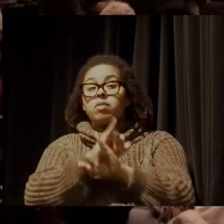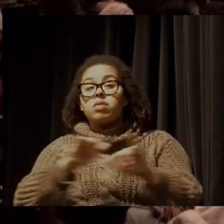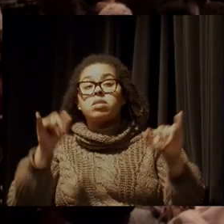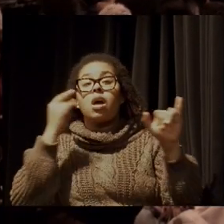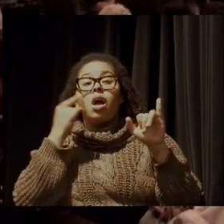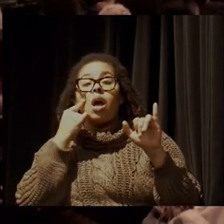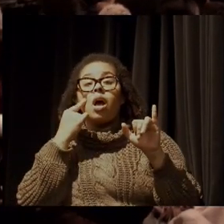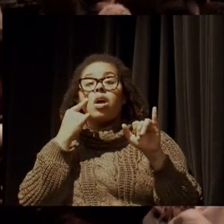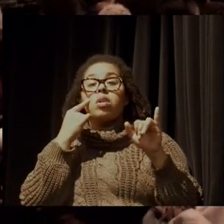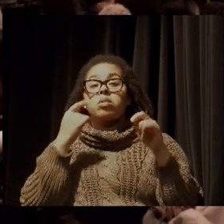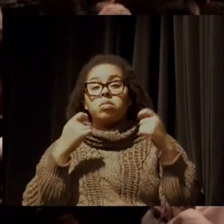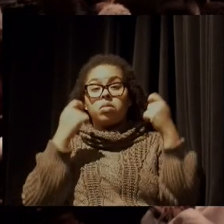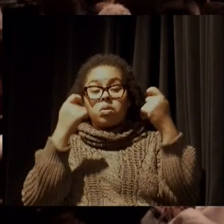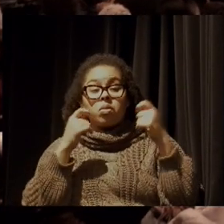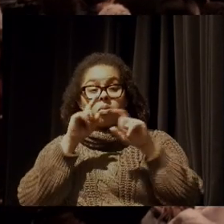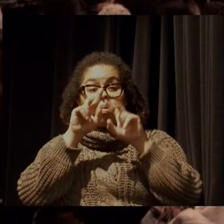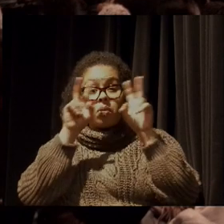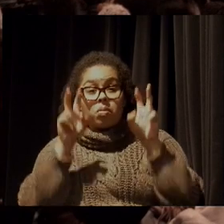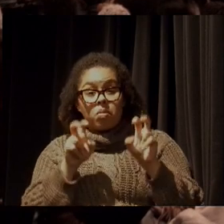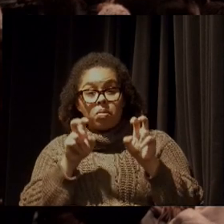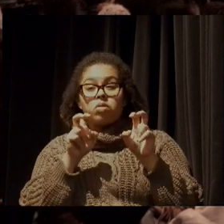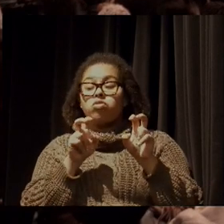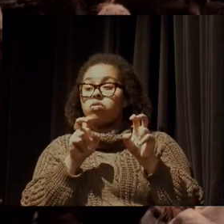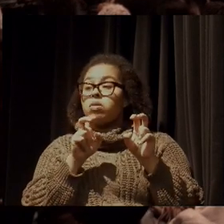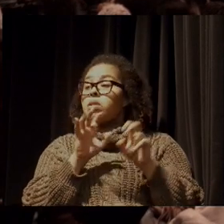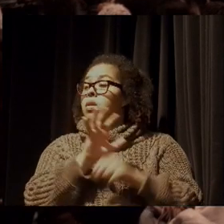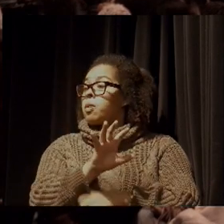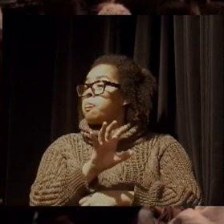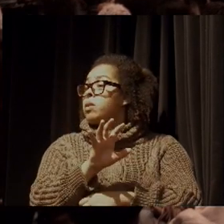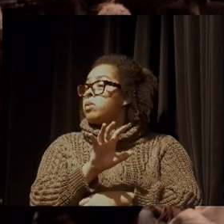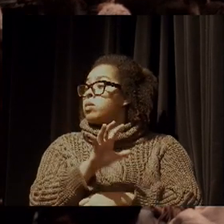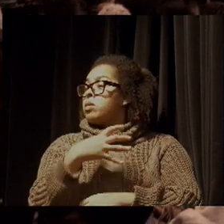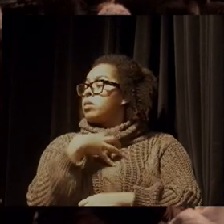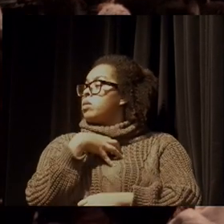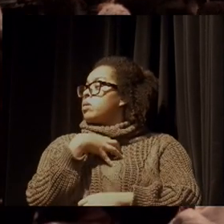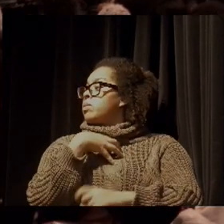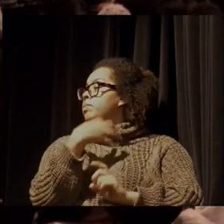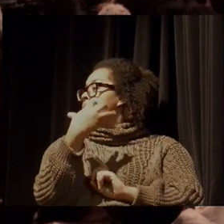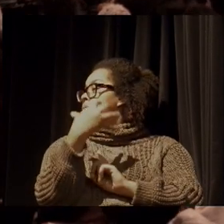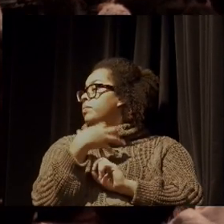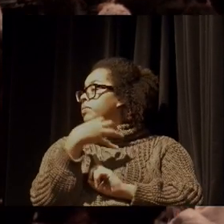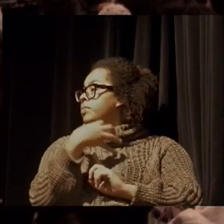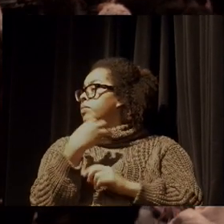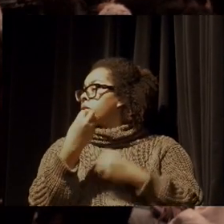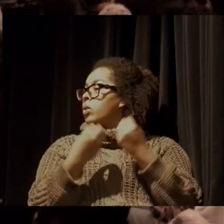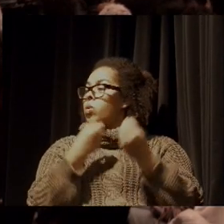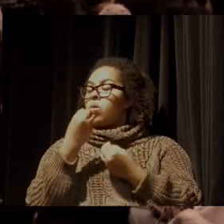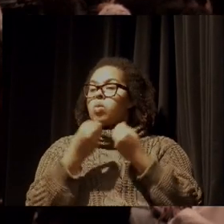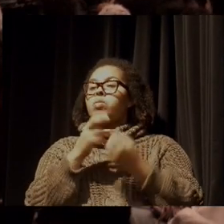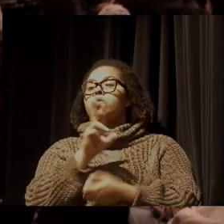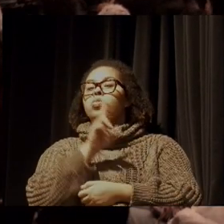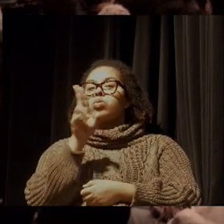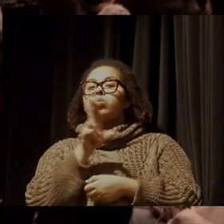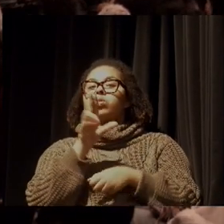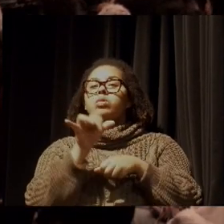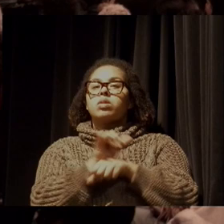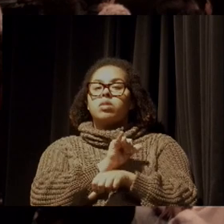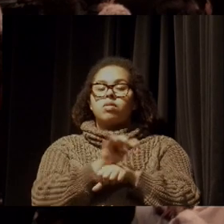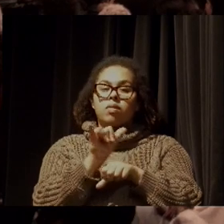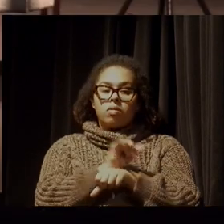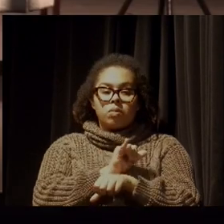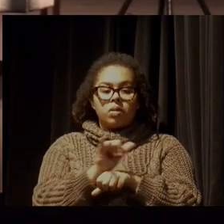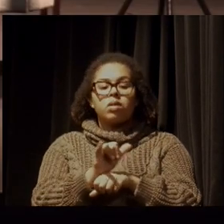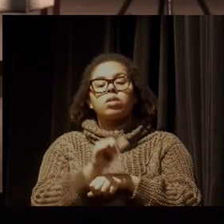prol das suas causas. E isso inspira muita gente também de como que eles usam essas ferramentas